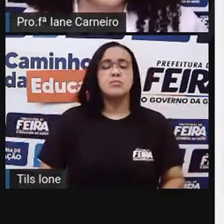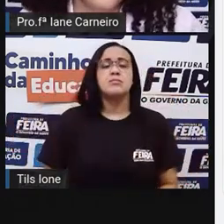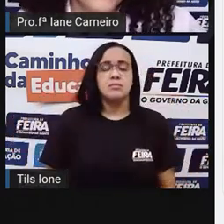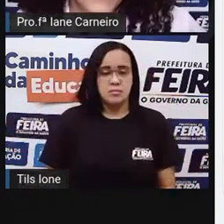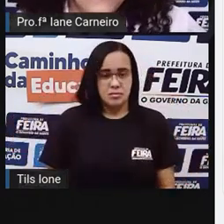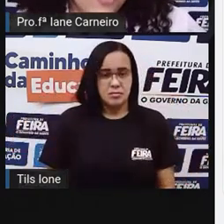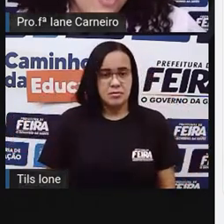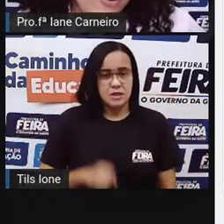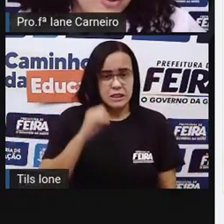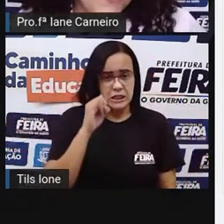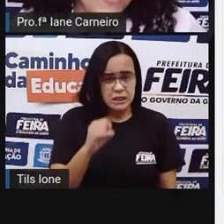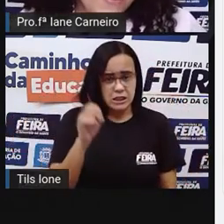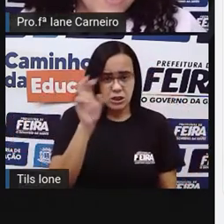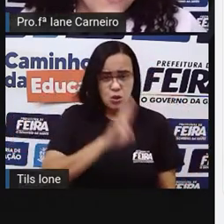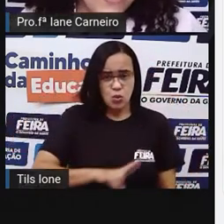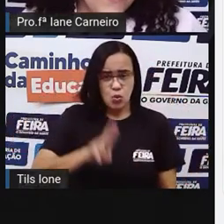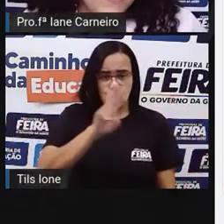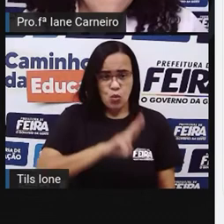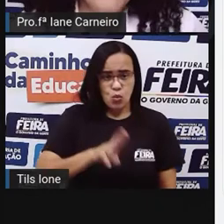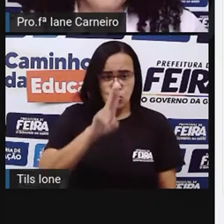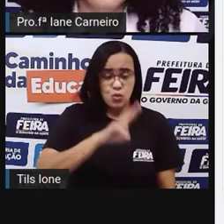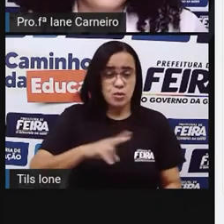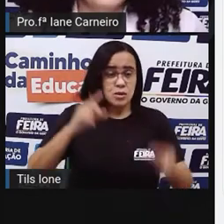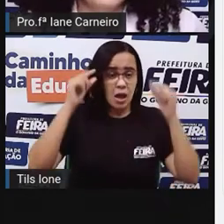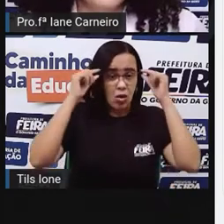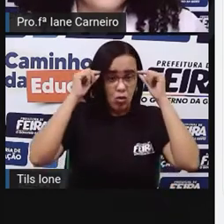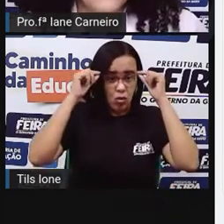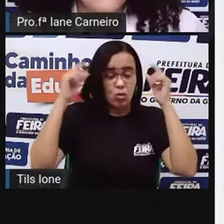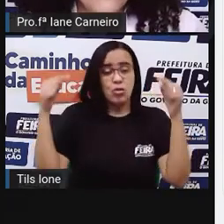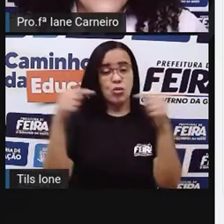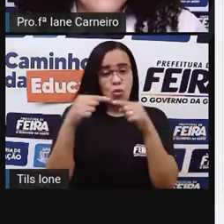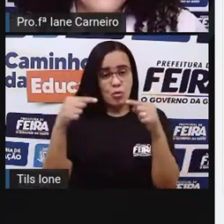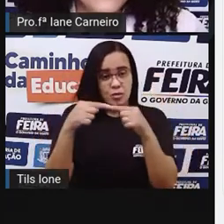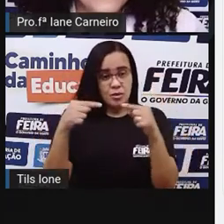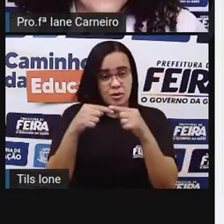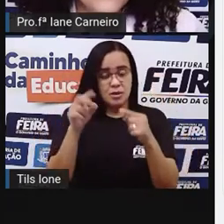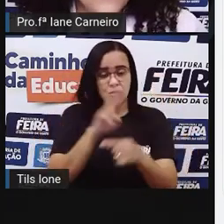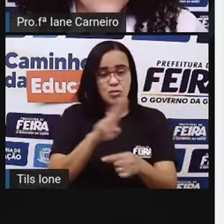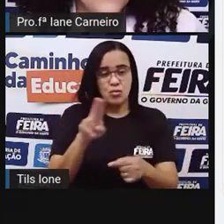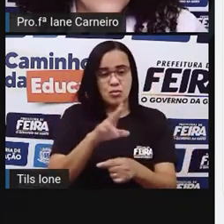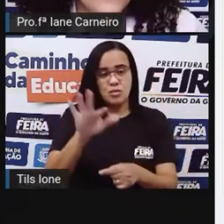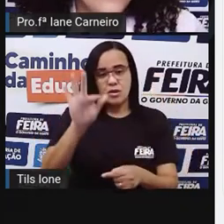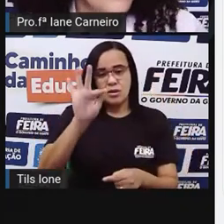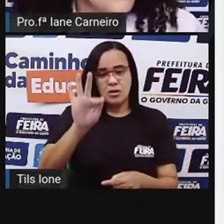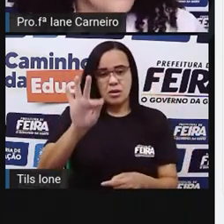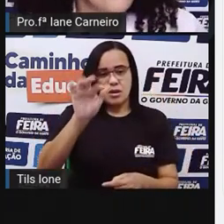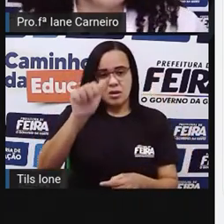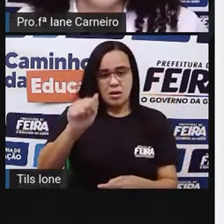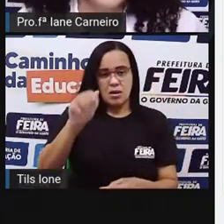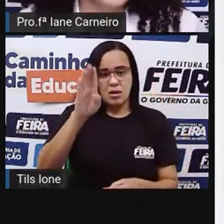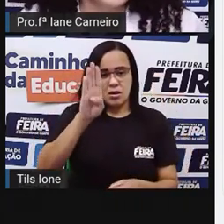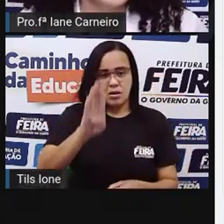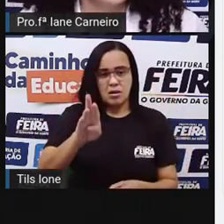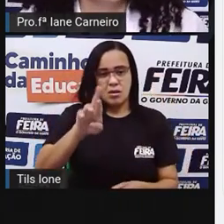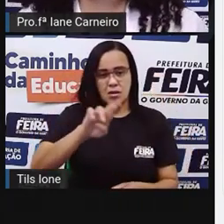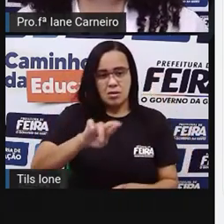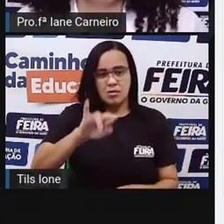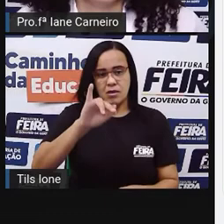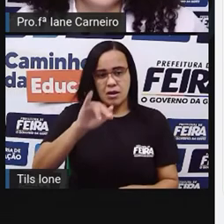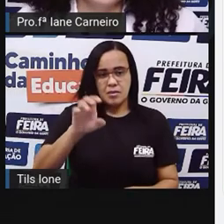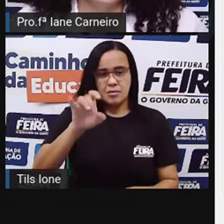Fabrício. Aí, eu vou vir aqui e vou colocar o nome, Fabrício, tá bom? Então, vamos lá. Qual é? Esse aqui usa óculos? Não usa.